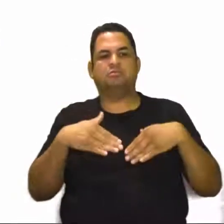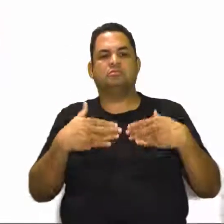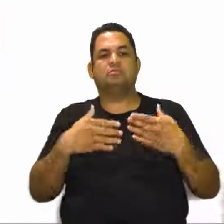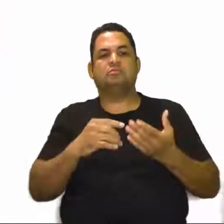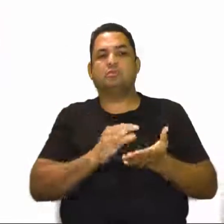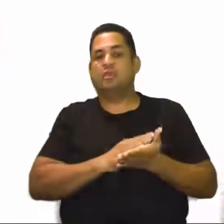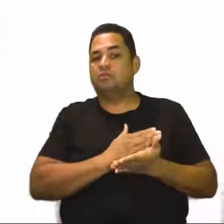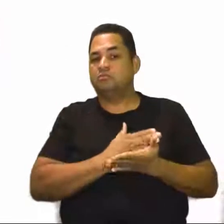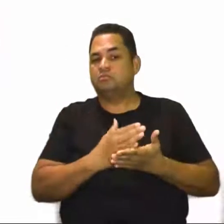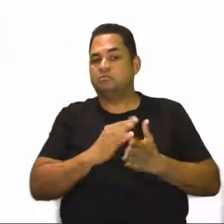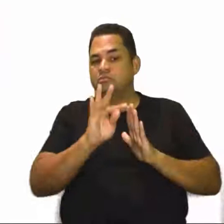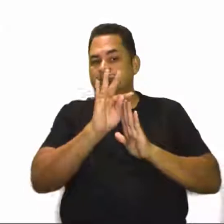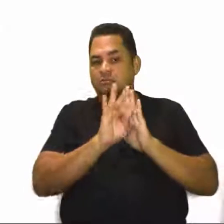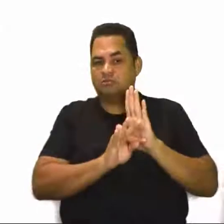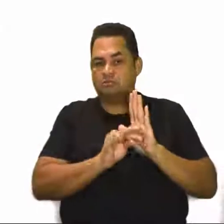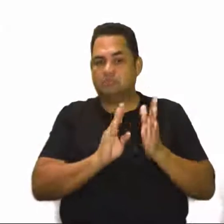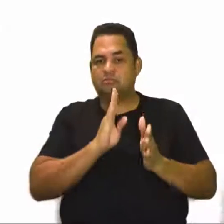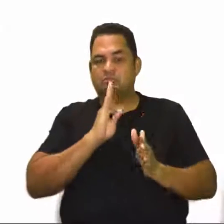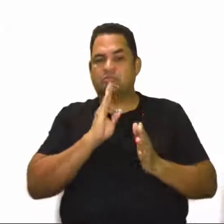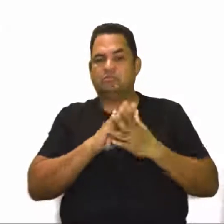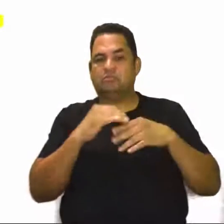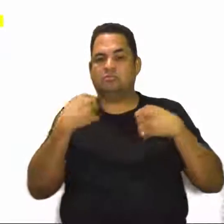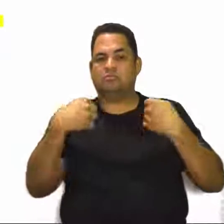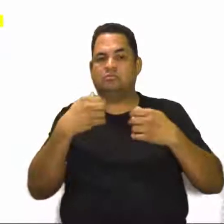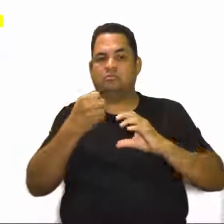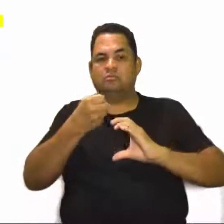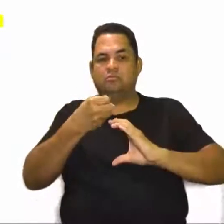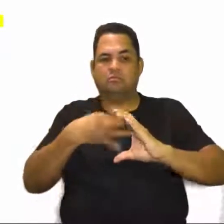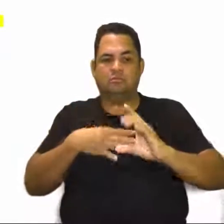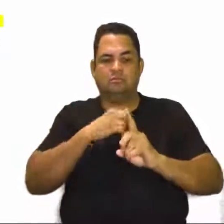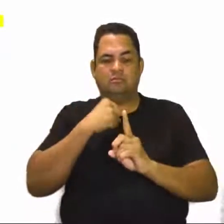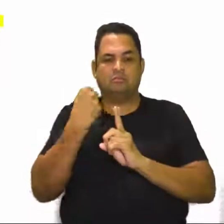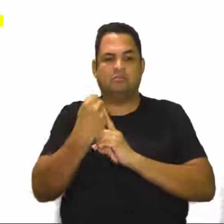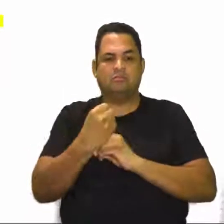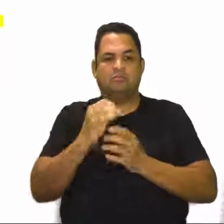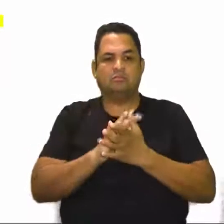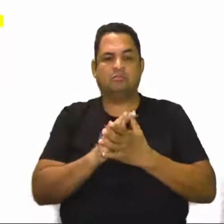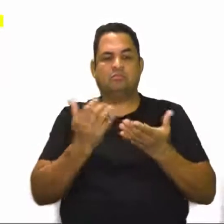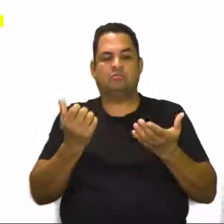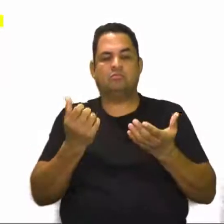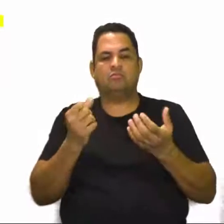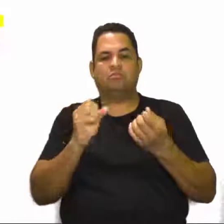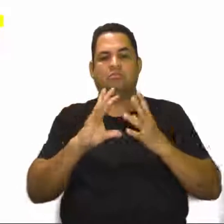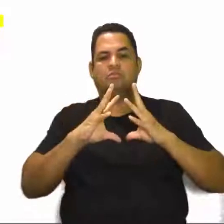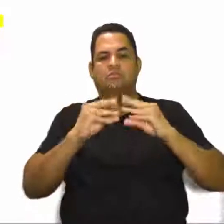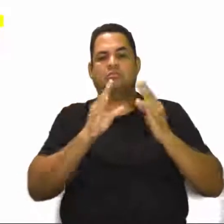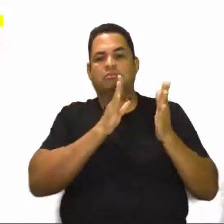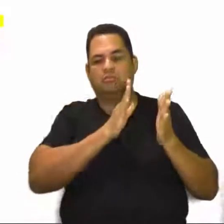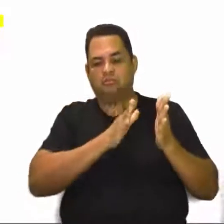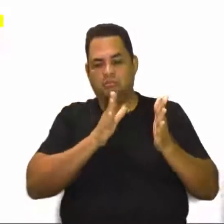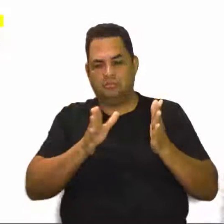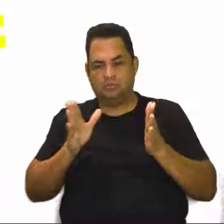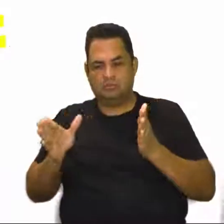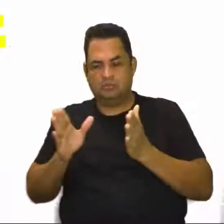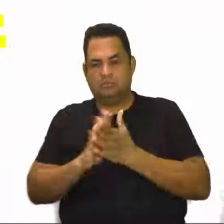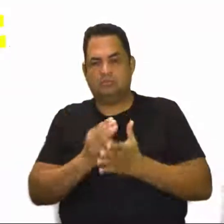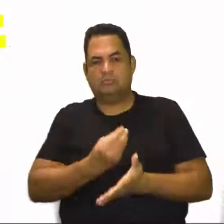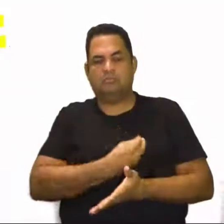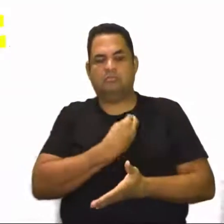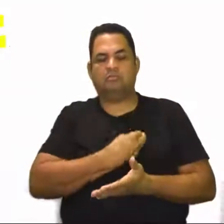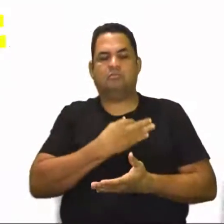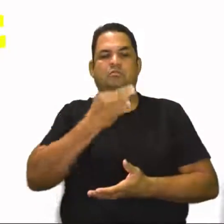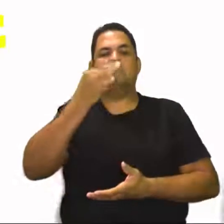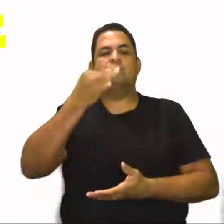desse texto, que reconhece a necessidade e a função social da atividade física em todas as fases da vida, é